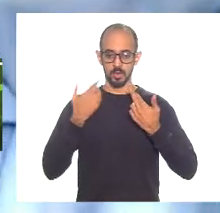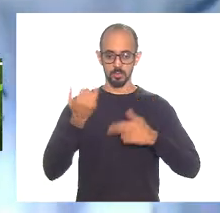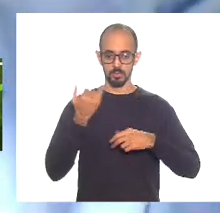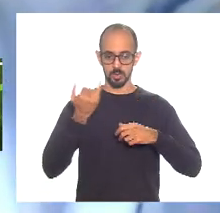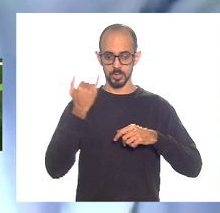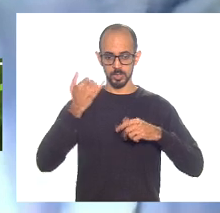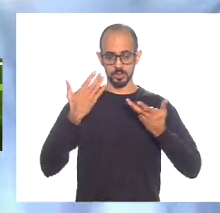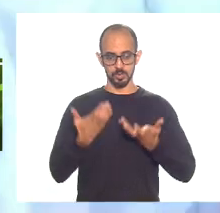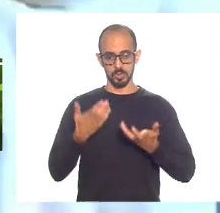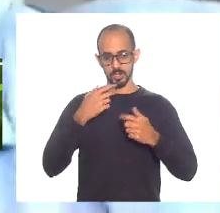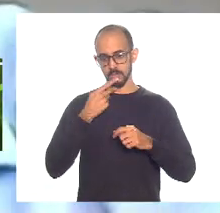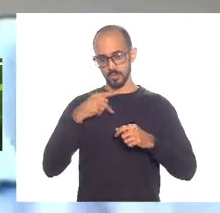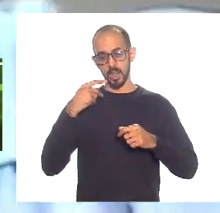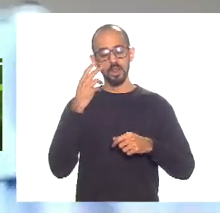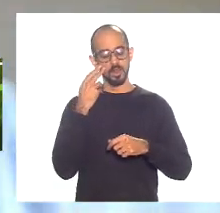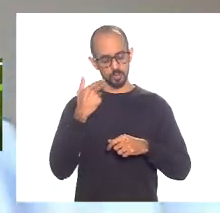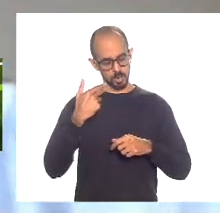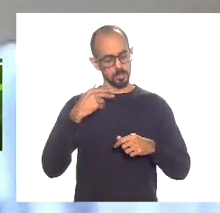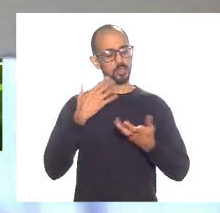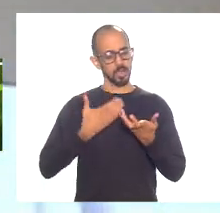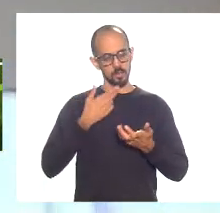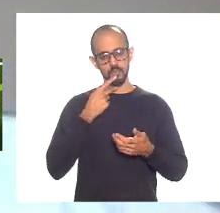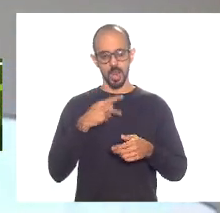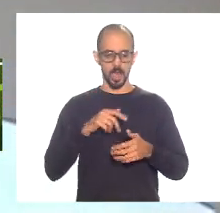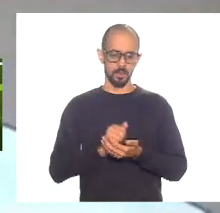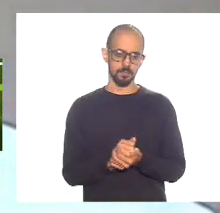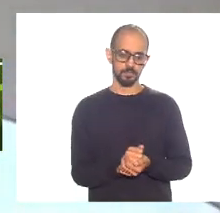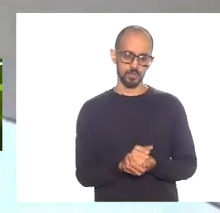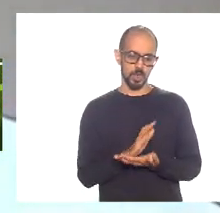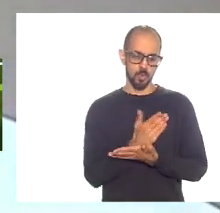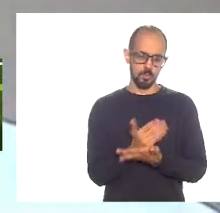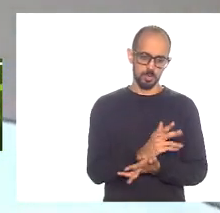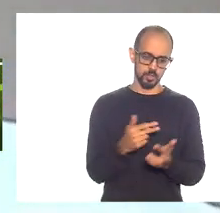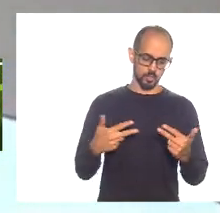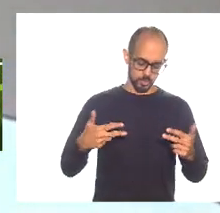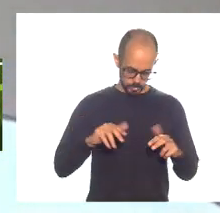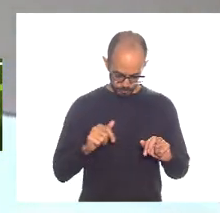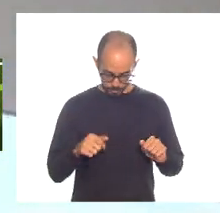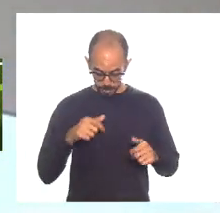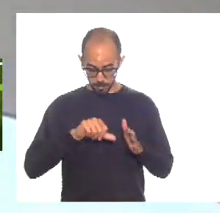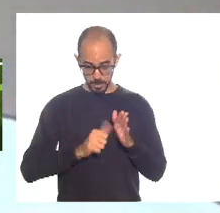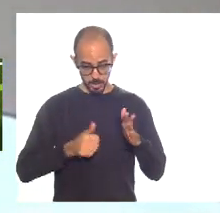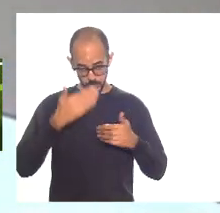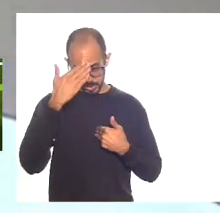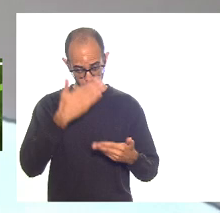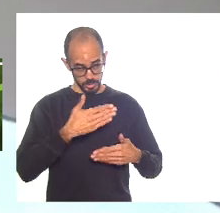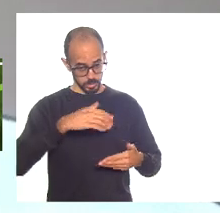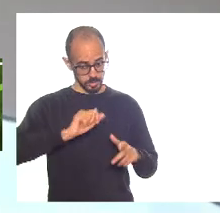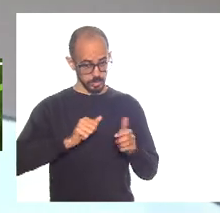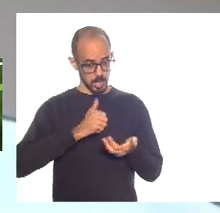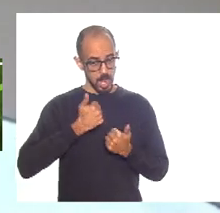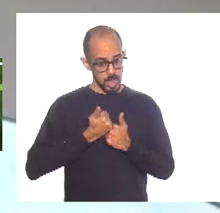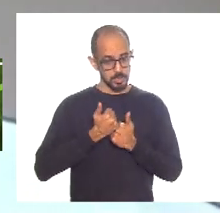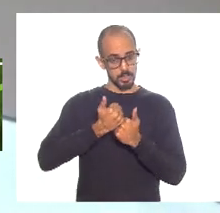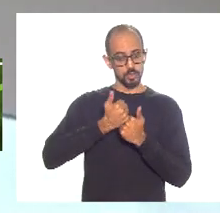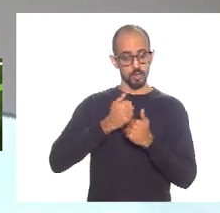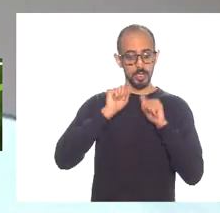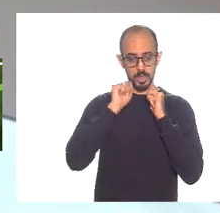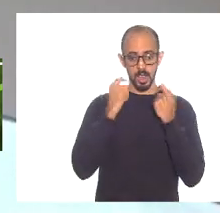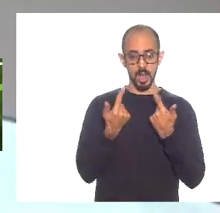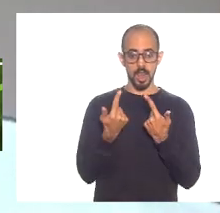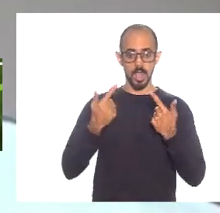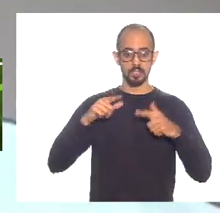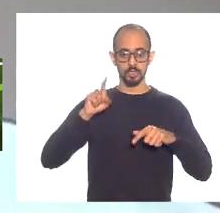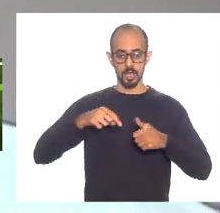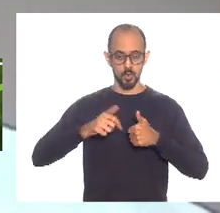queria naturalmente participar e compartilhar algumas reflexões primeiro agradecer a assessoria fiscal da LERJ eu tenho repetido esse